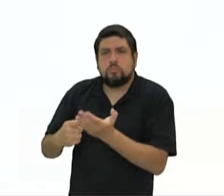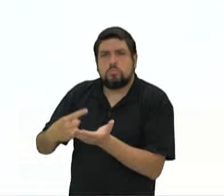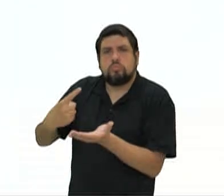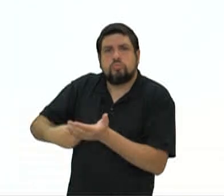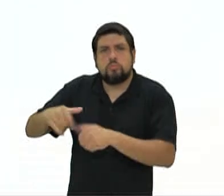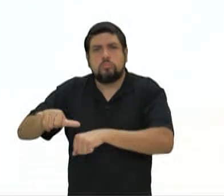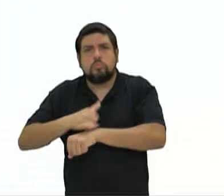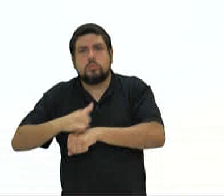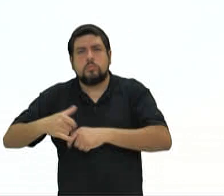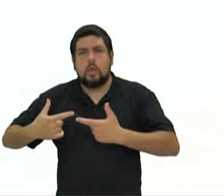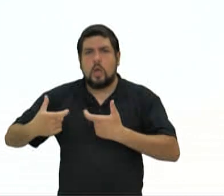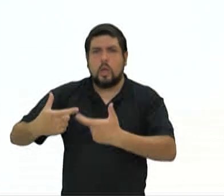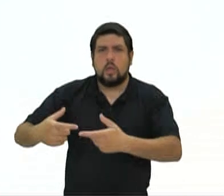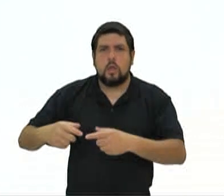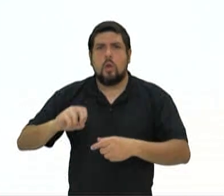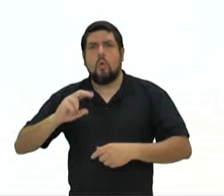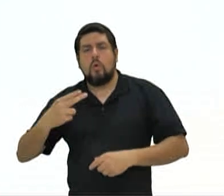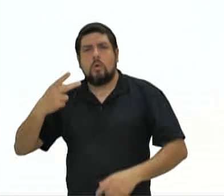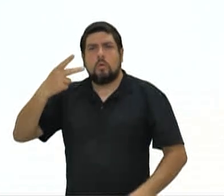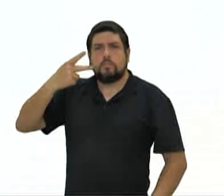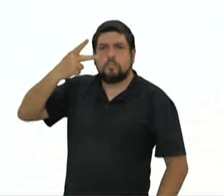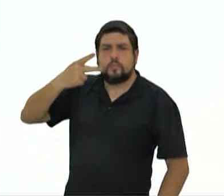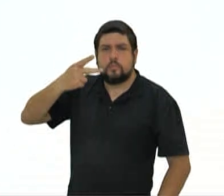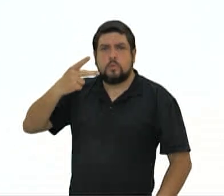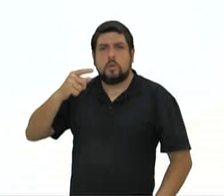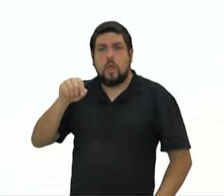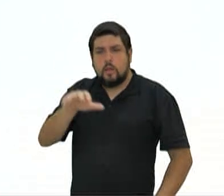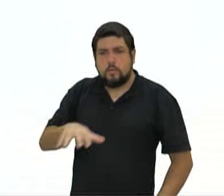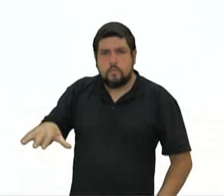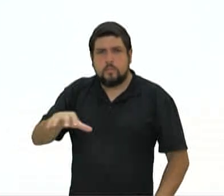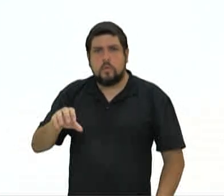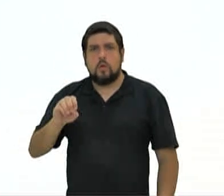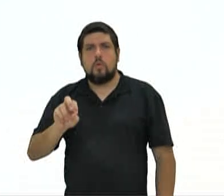estaria relacionado a esses chamados oráculos.